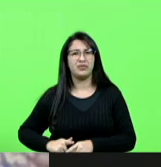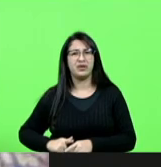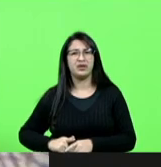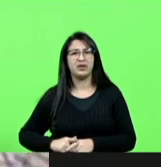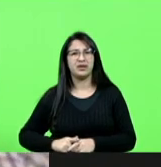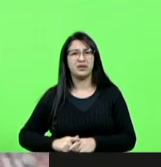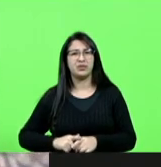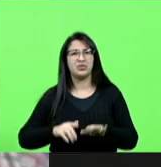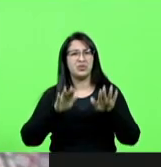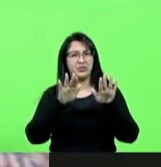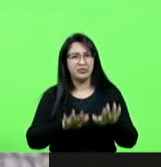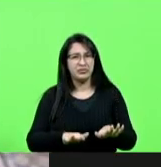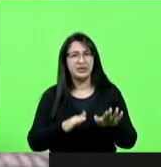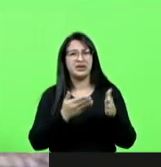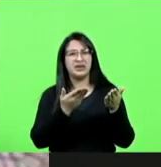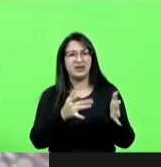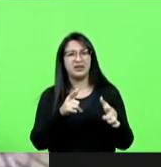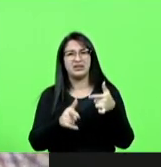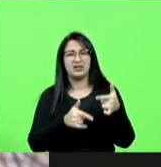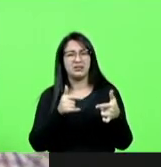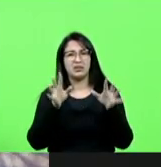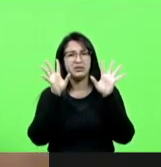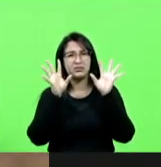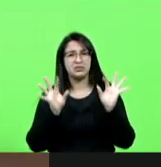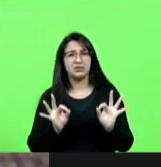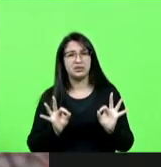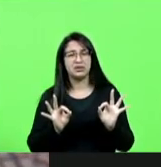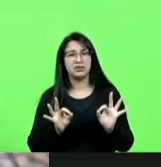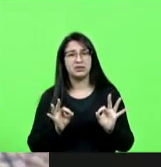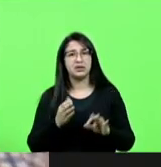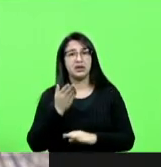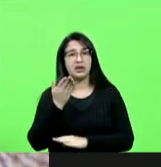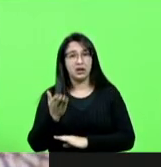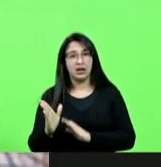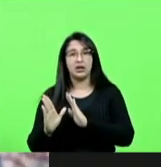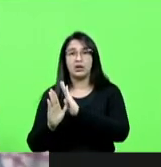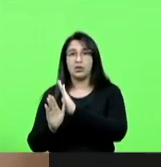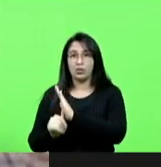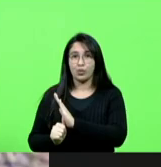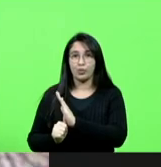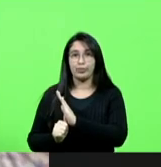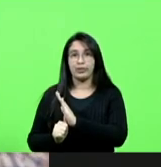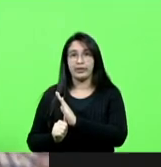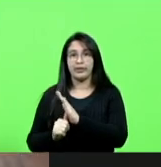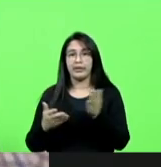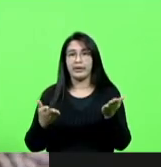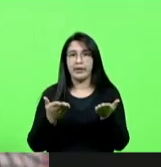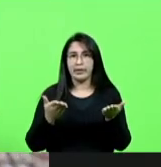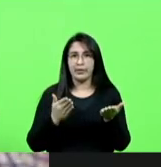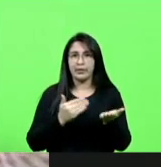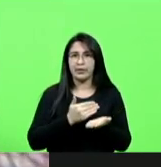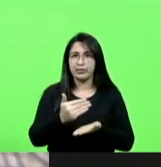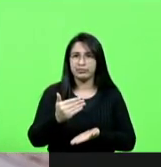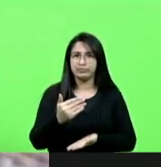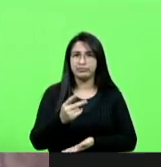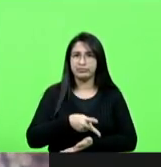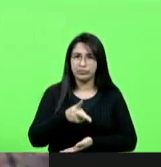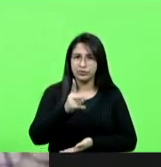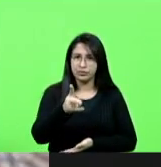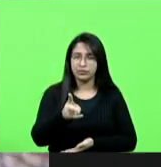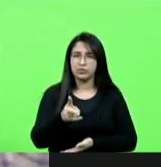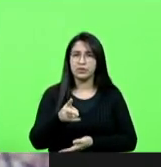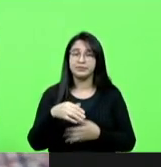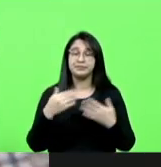insiste em mantê-lo não sei o cara estava lá quando roubaram o cara fica lá puta merda mas ok mas já que esse